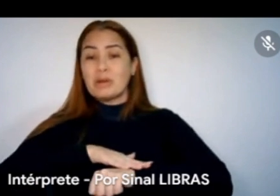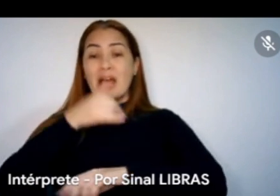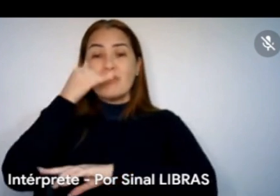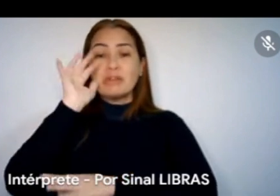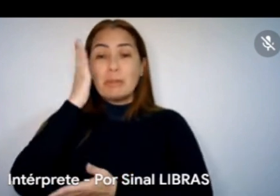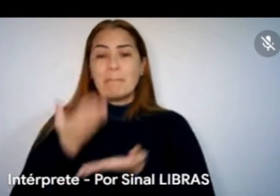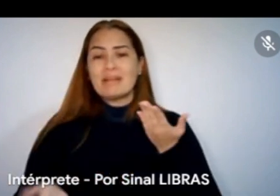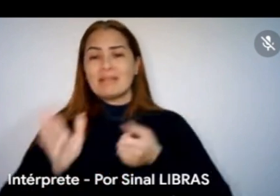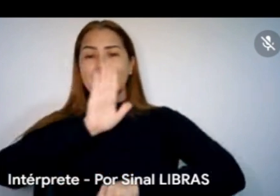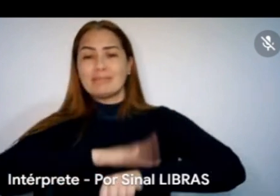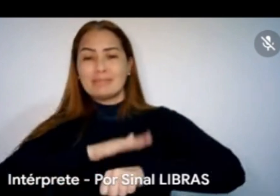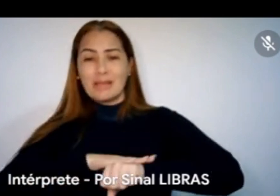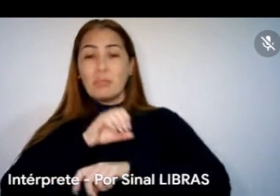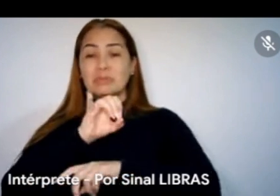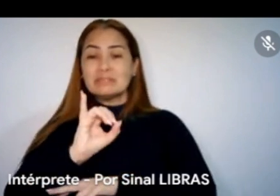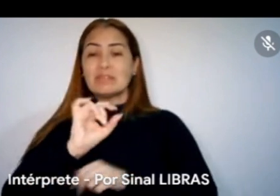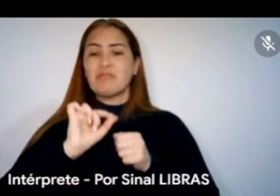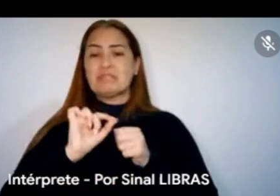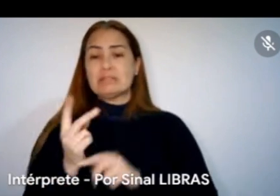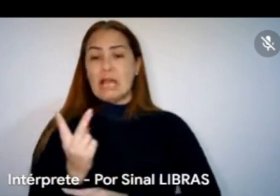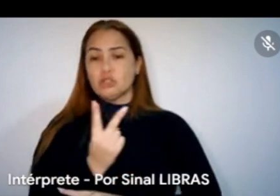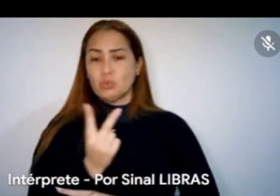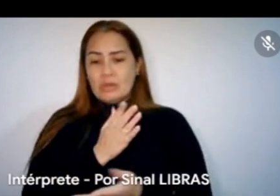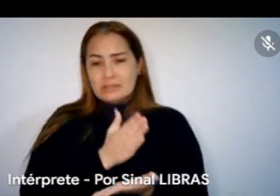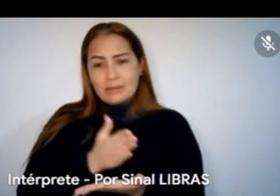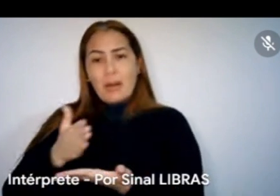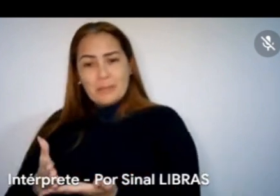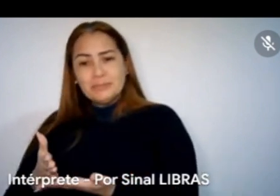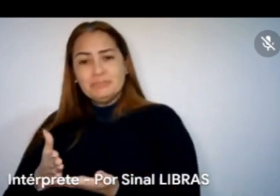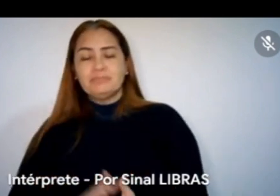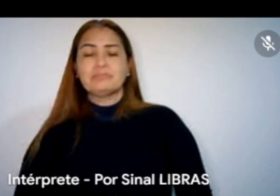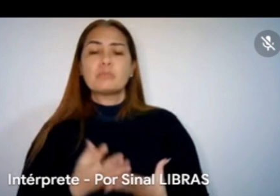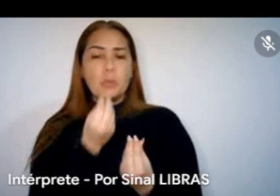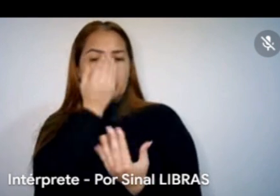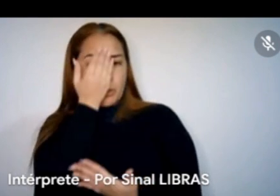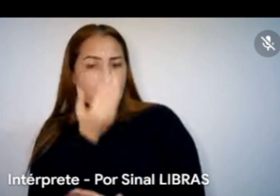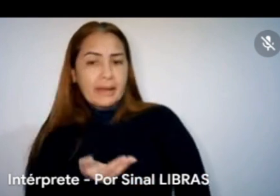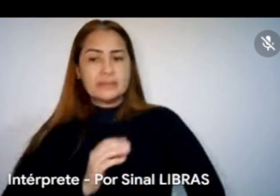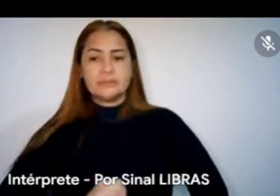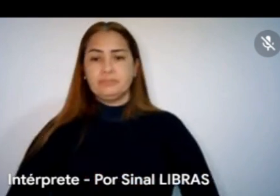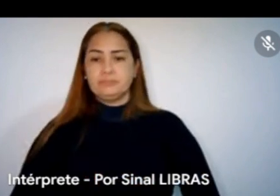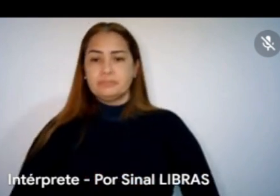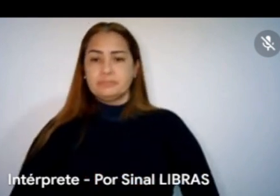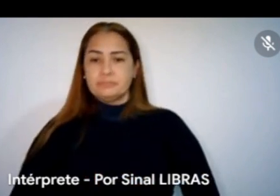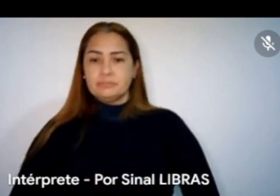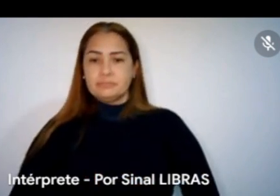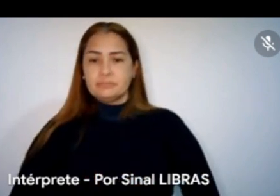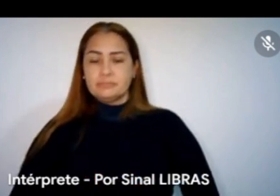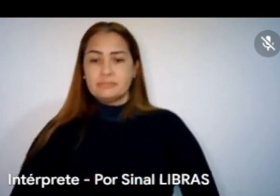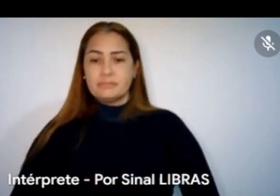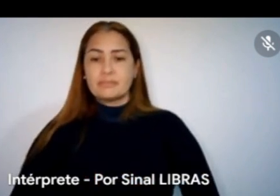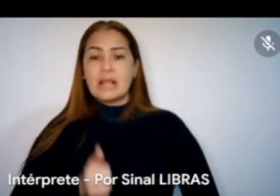duas etapas. É isso. Obrigado. A senhora assistiu um pouco mais, mas nós não